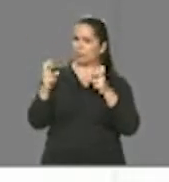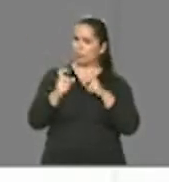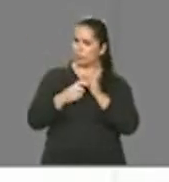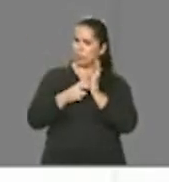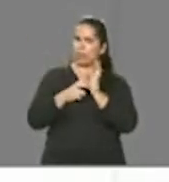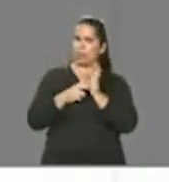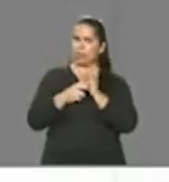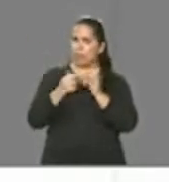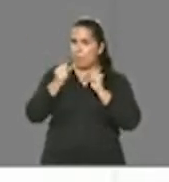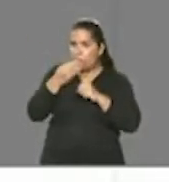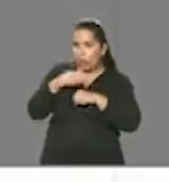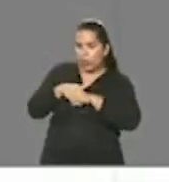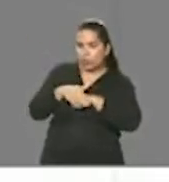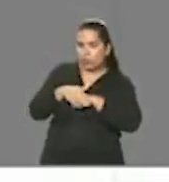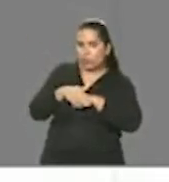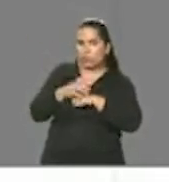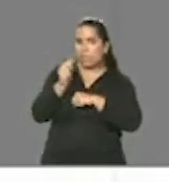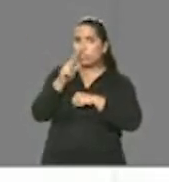Boa noite, Alexandre.